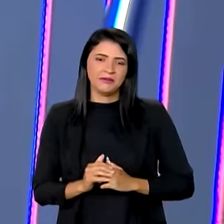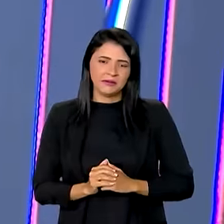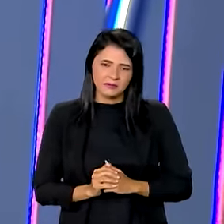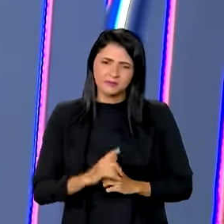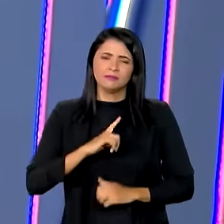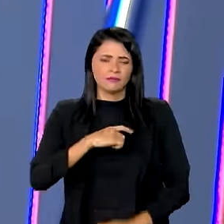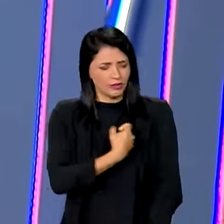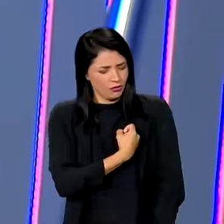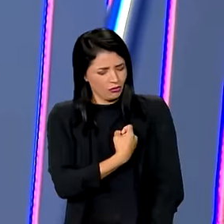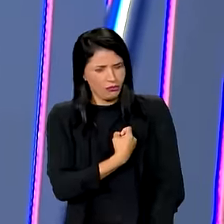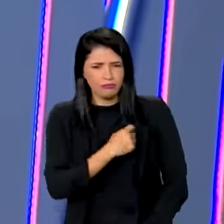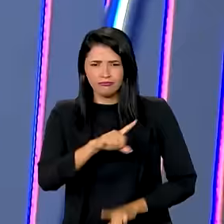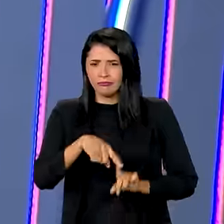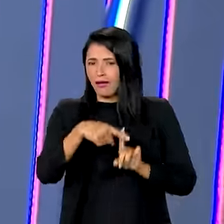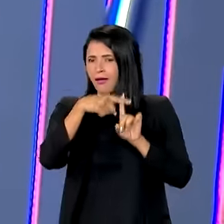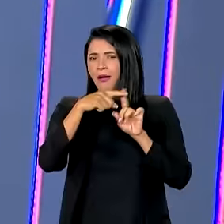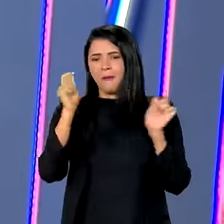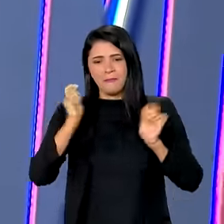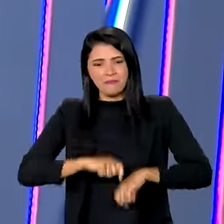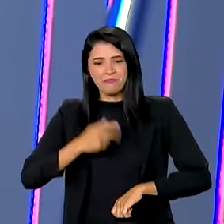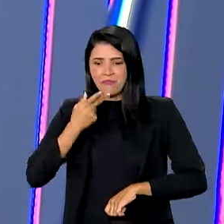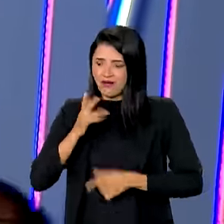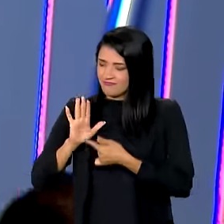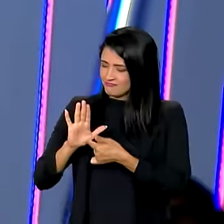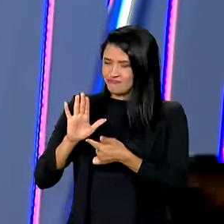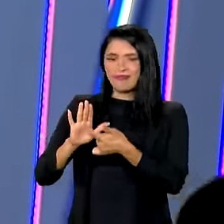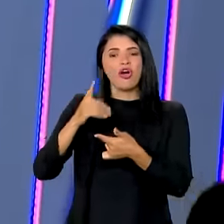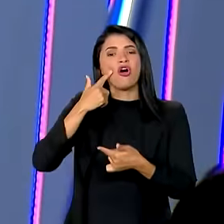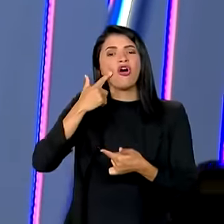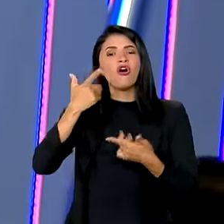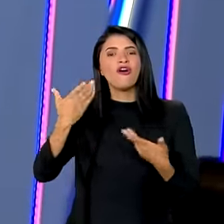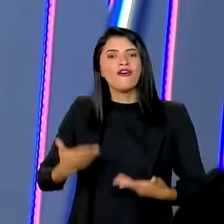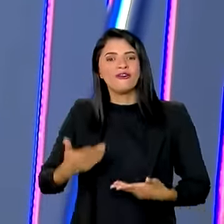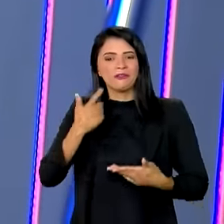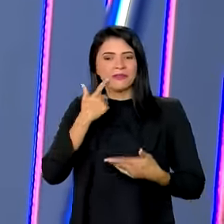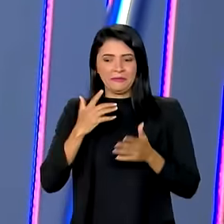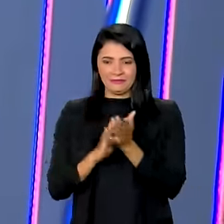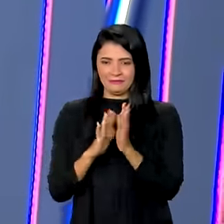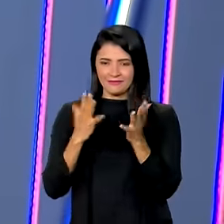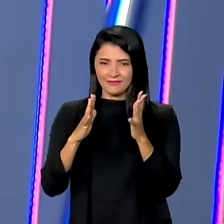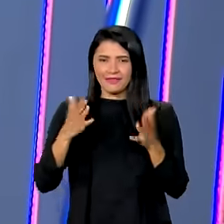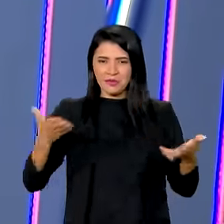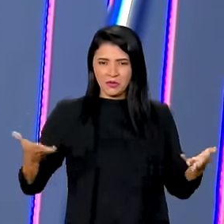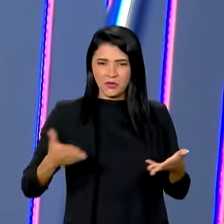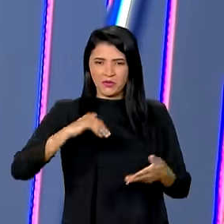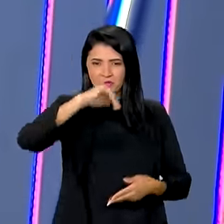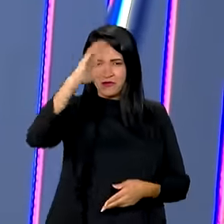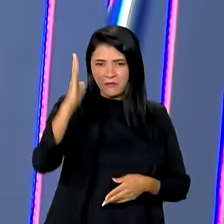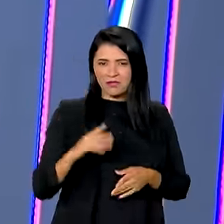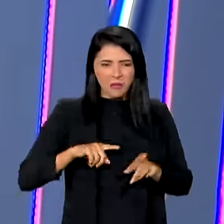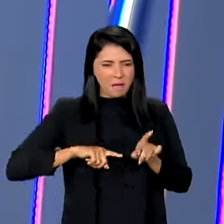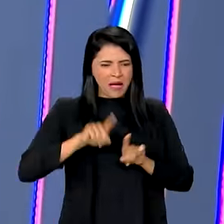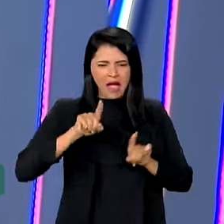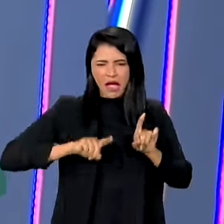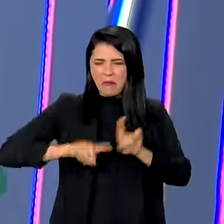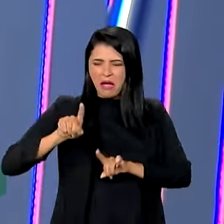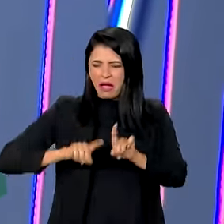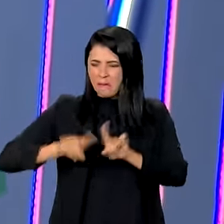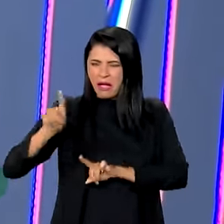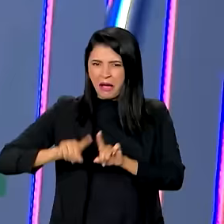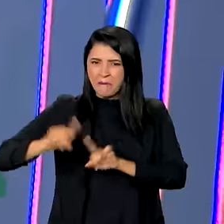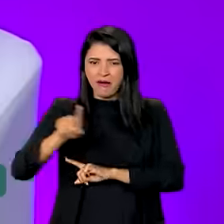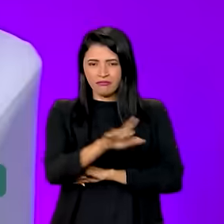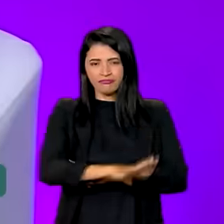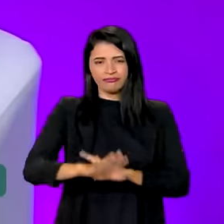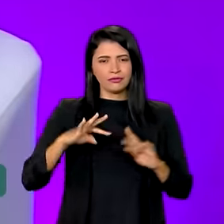positivos para ostentar. Hoje, o Brasil bate todos os recordes no